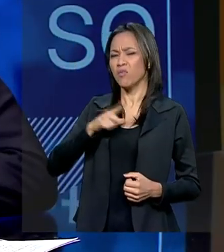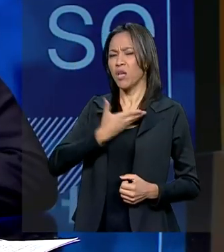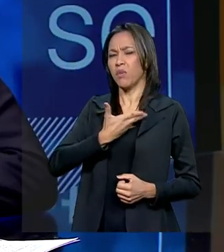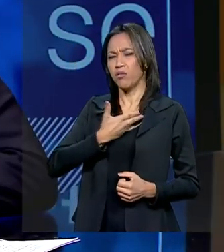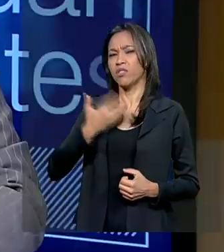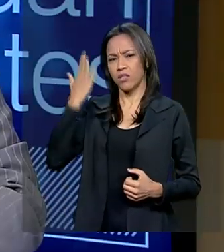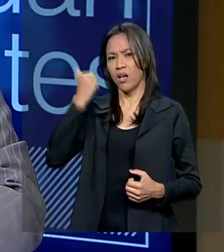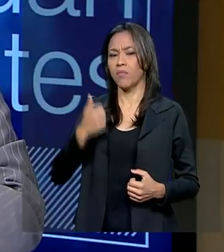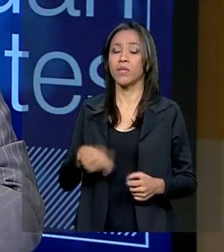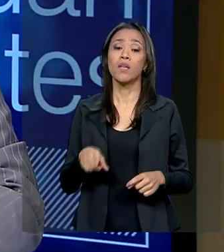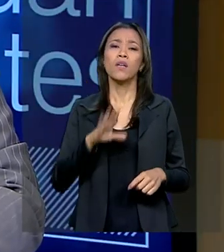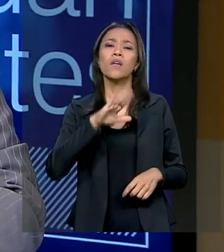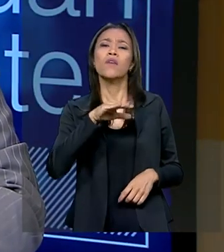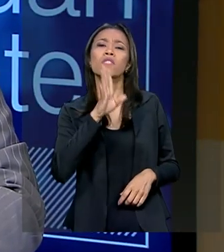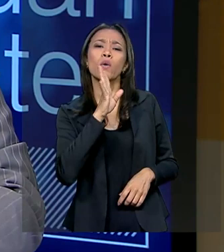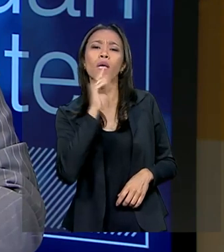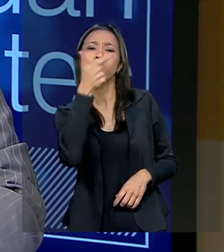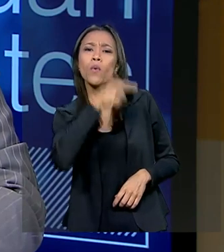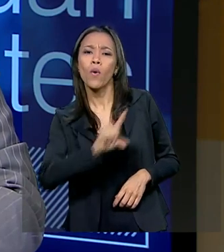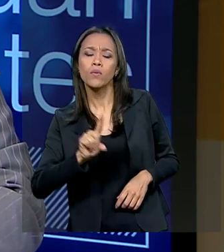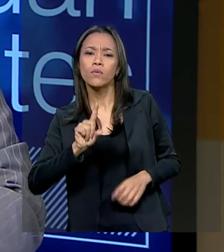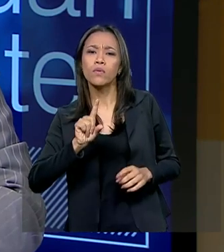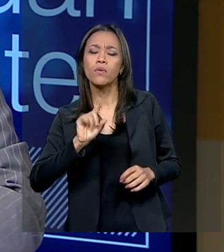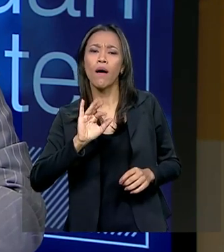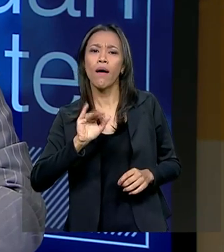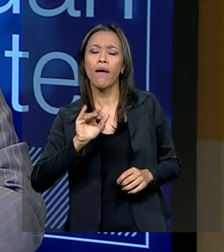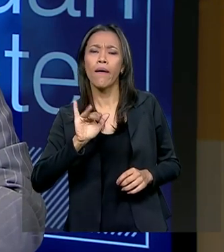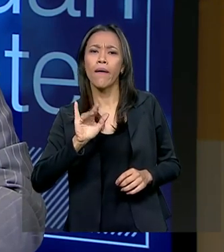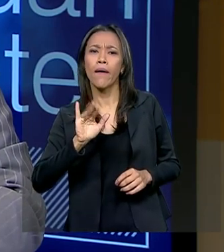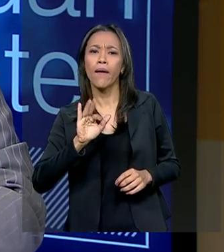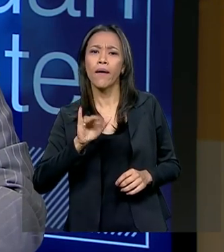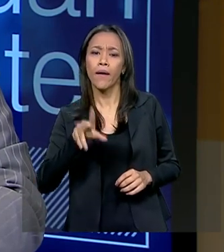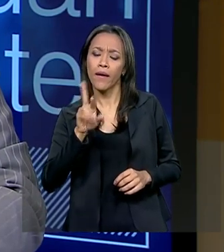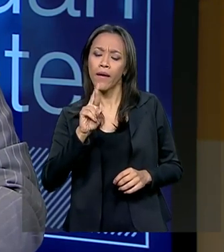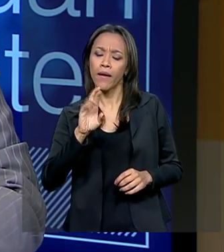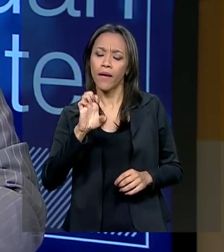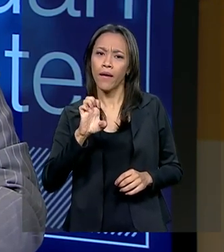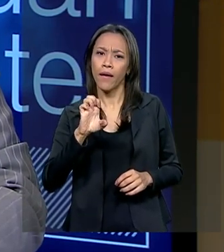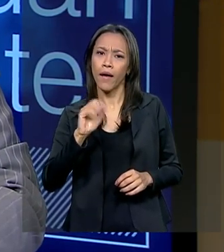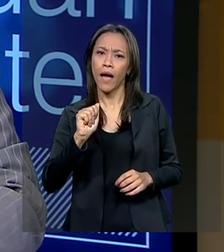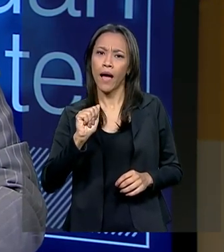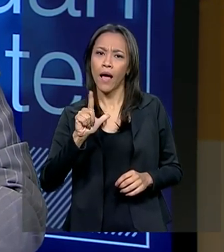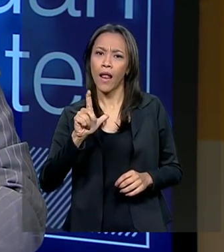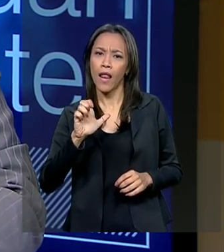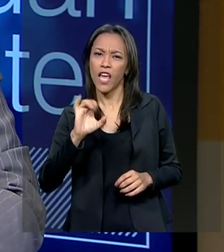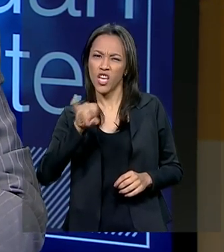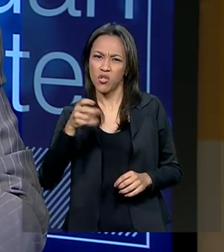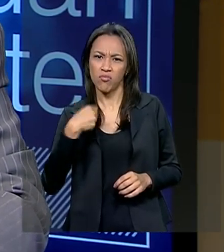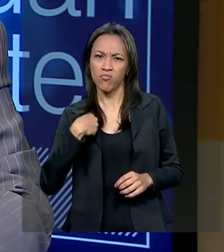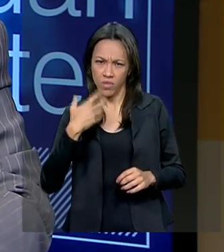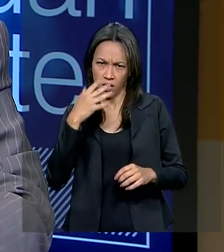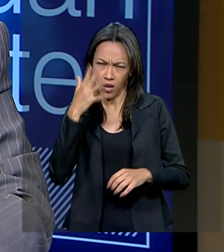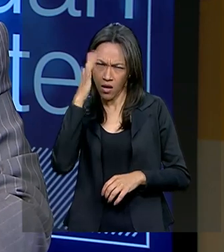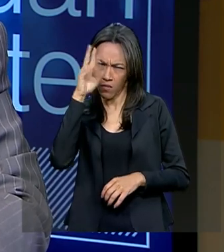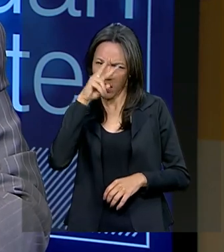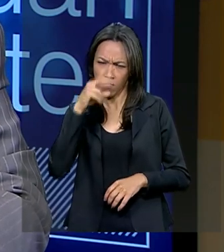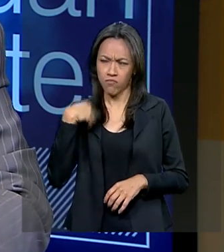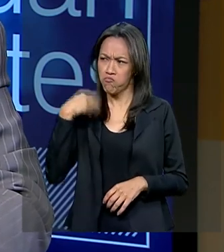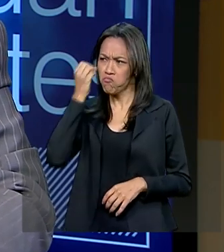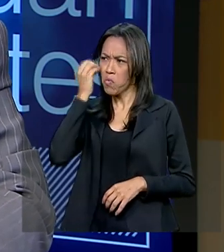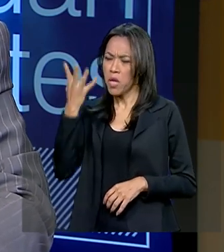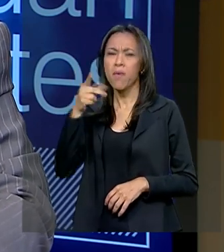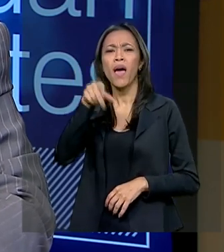o Realejo, você lembra do Realejo? Não, do Realejo não. Era uma caixa